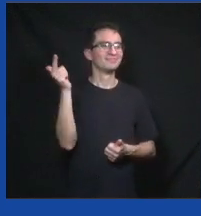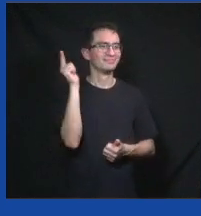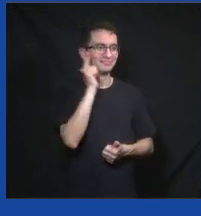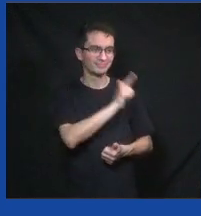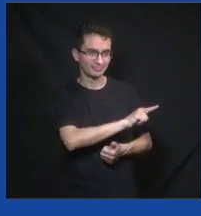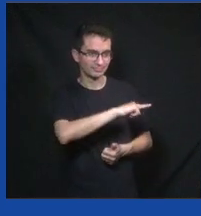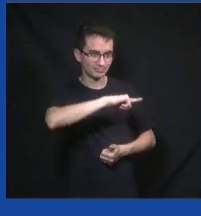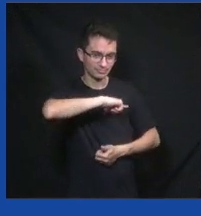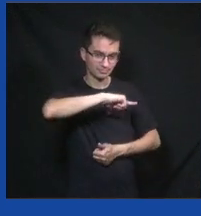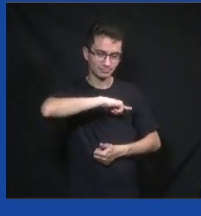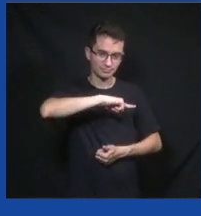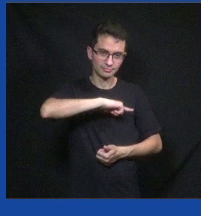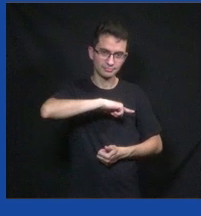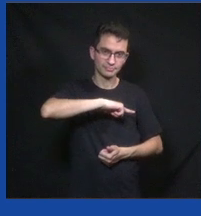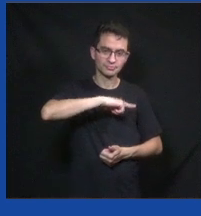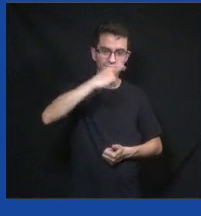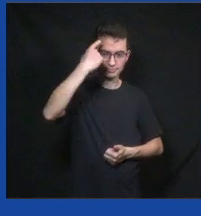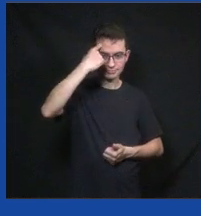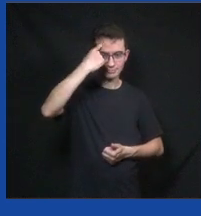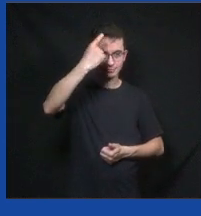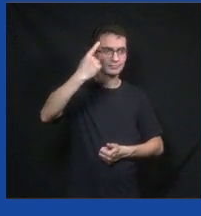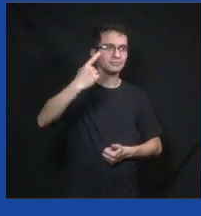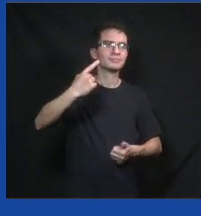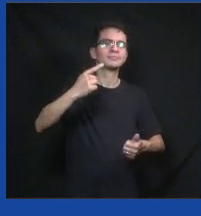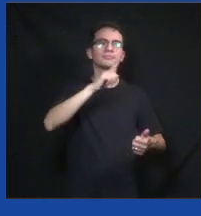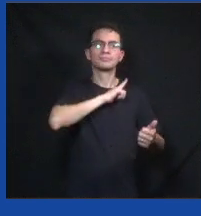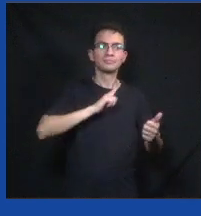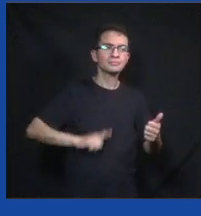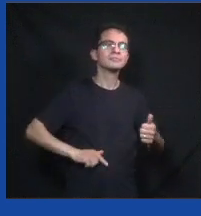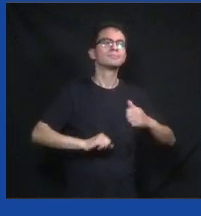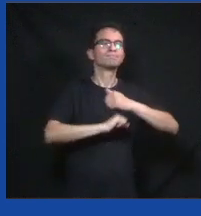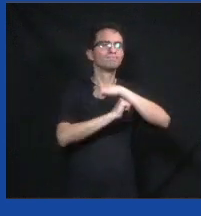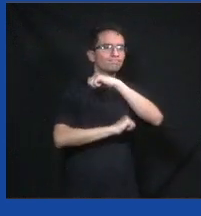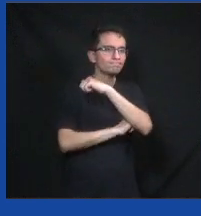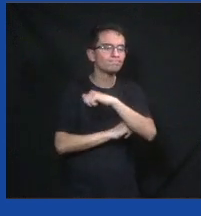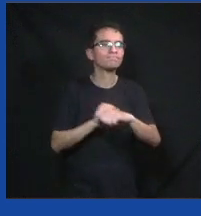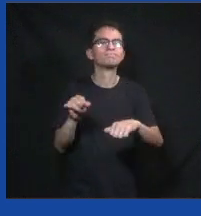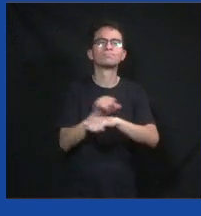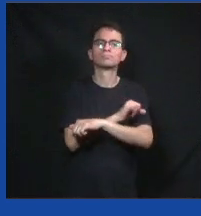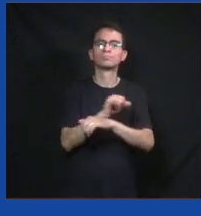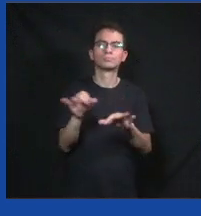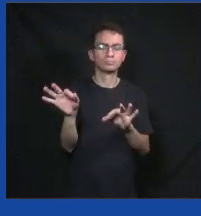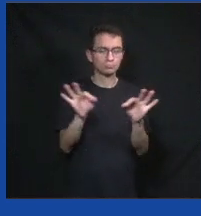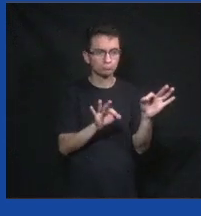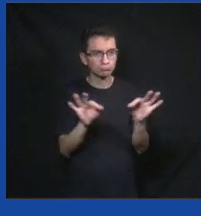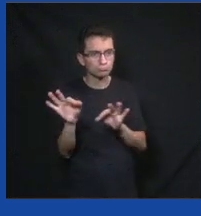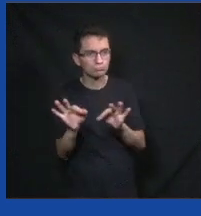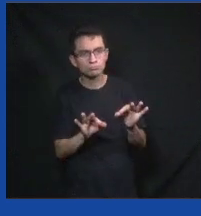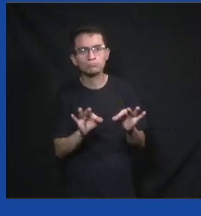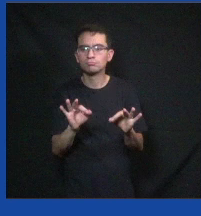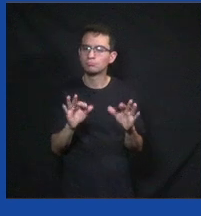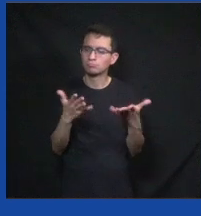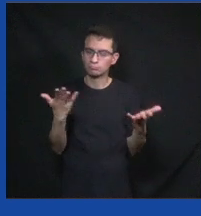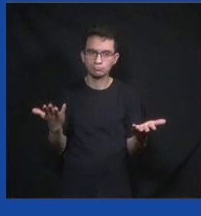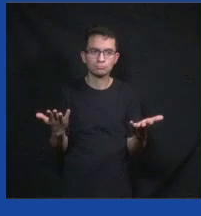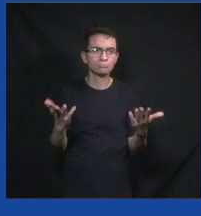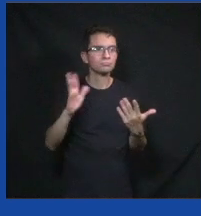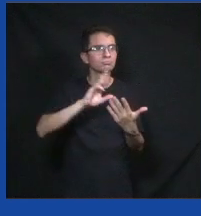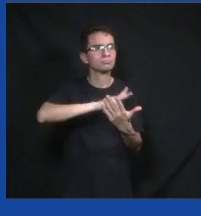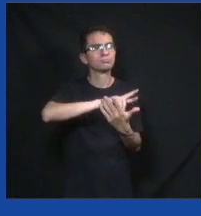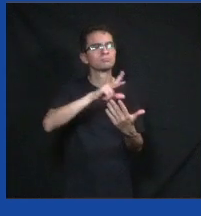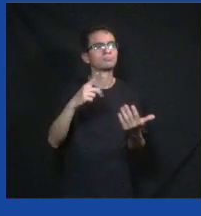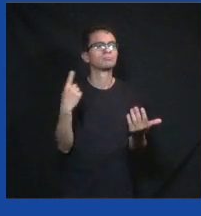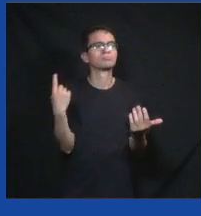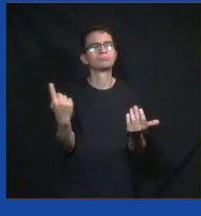pelo país inteiro rodando, estruturam a governança do lado estratégico, tático, descendo até o operacional para desatar todos nós da